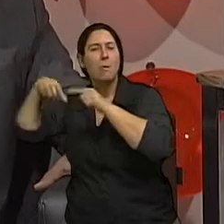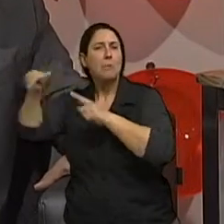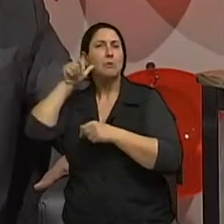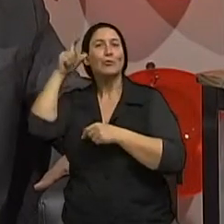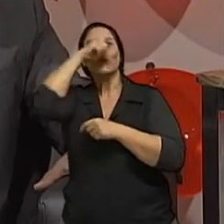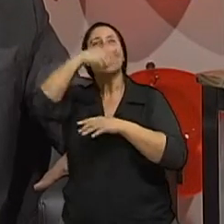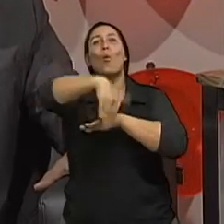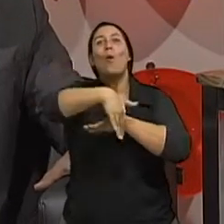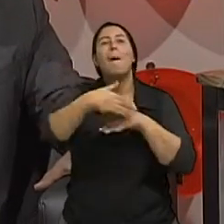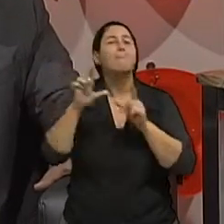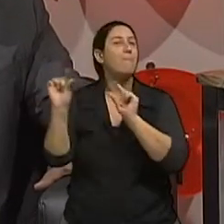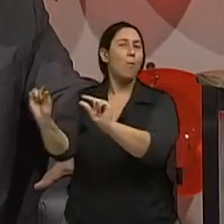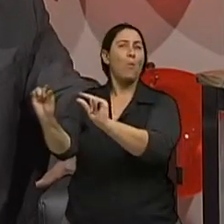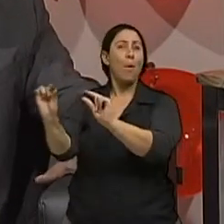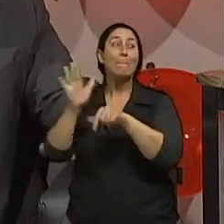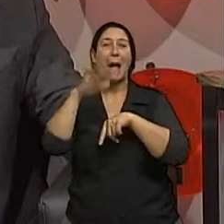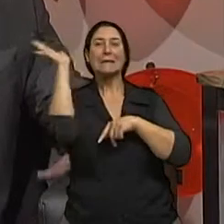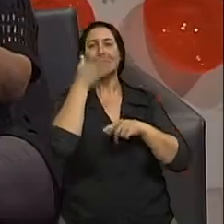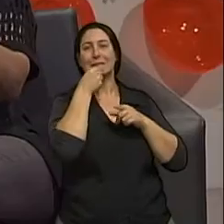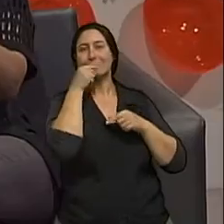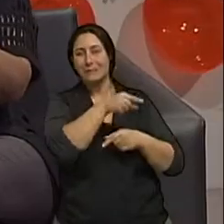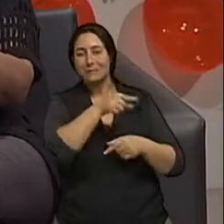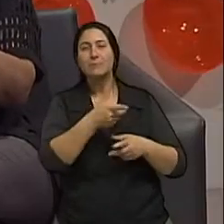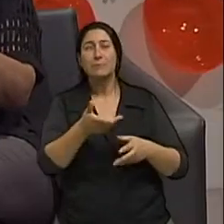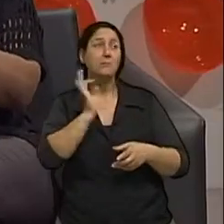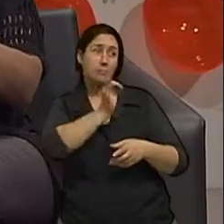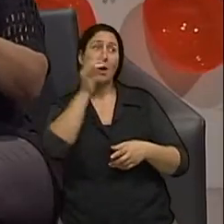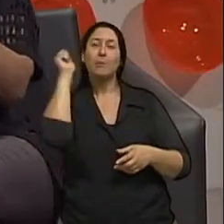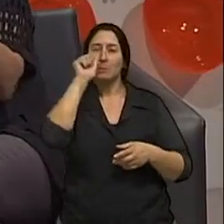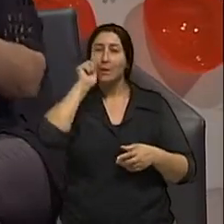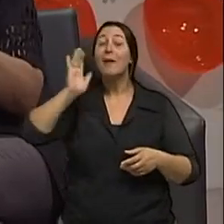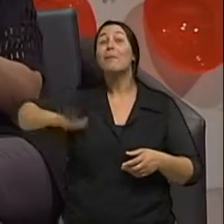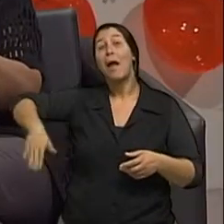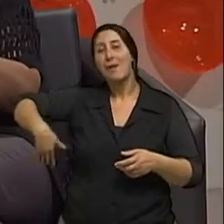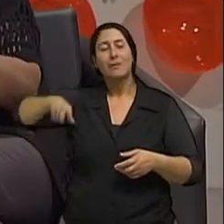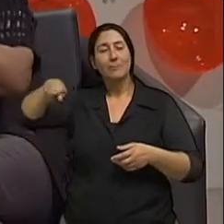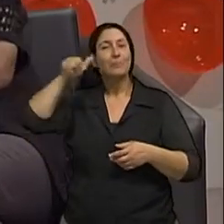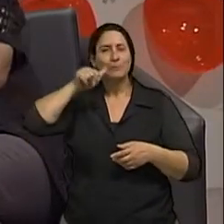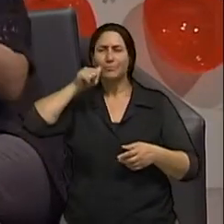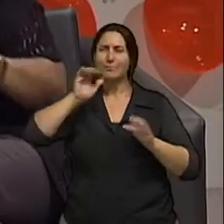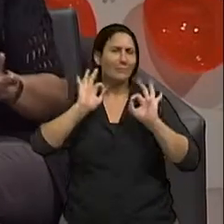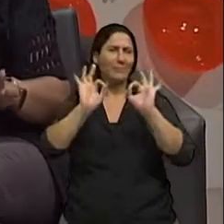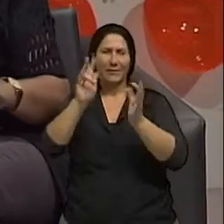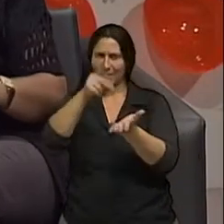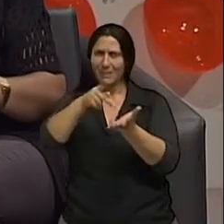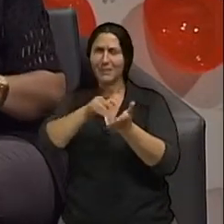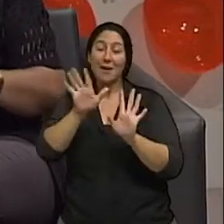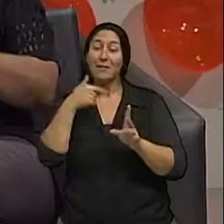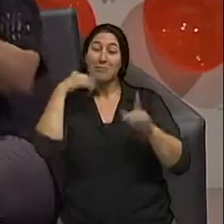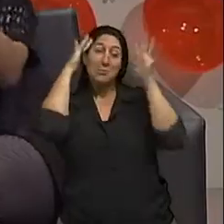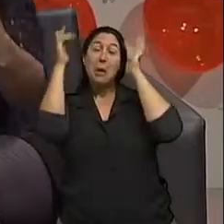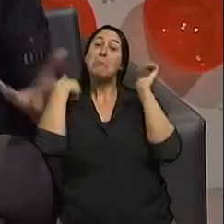por essa forma de exposição. Até porque na praia as mulheres me parece me parece bem empírica essa minha